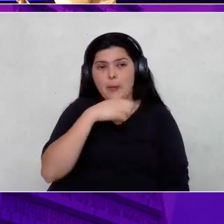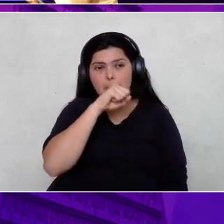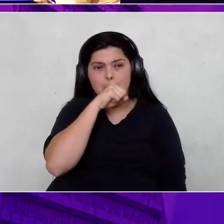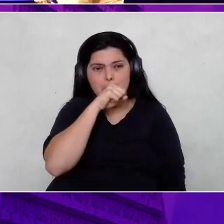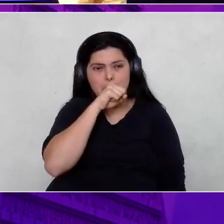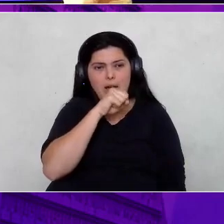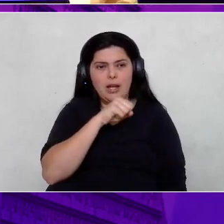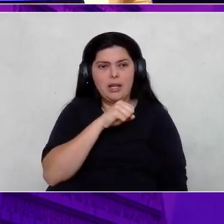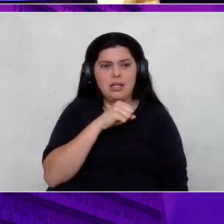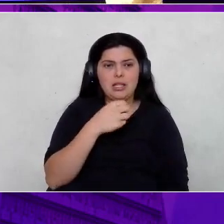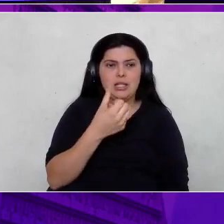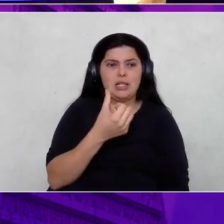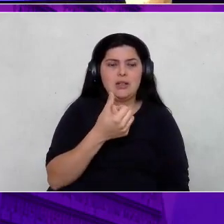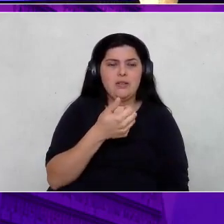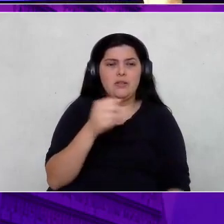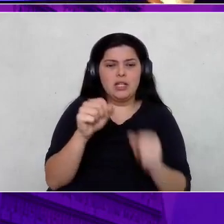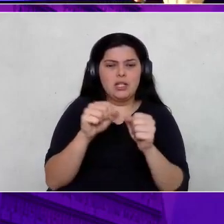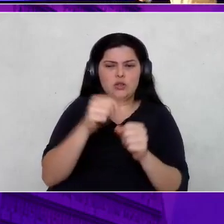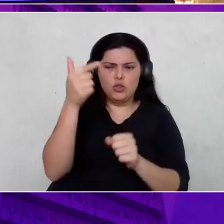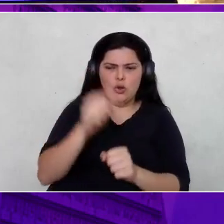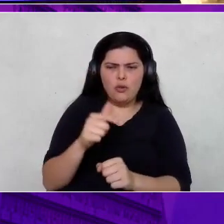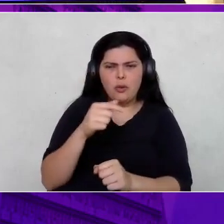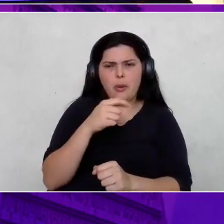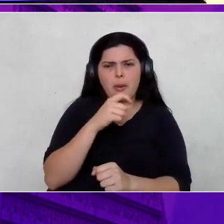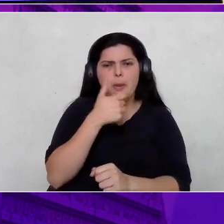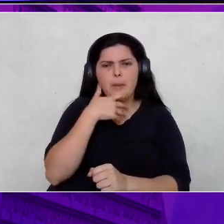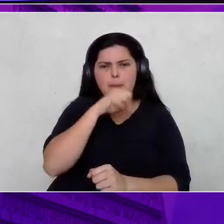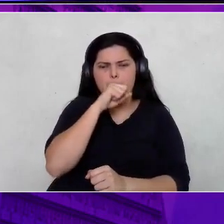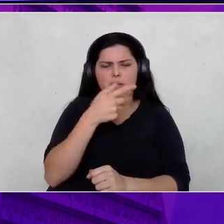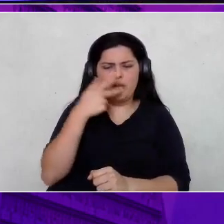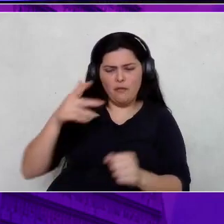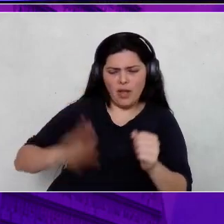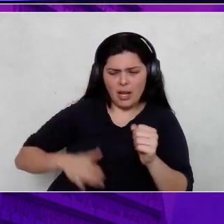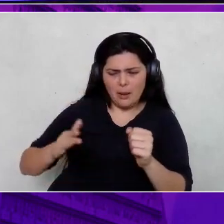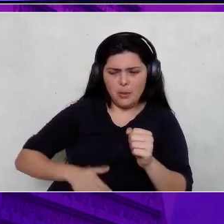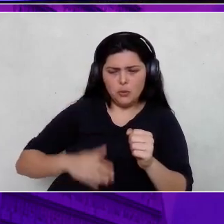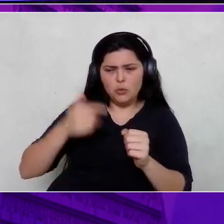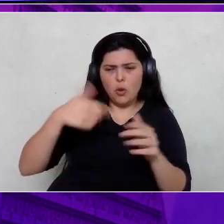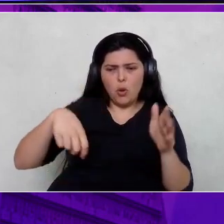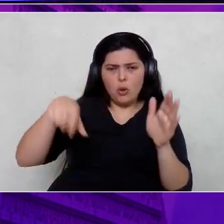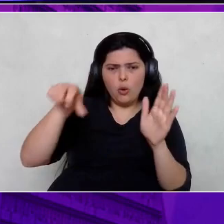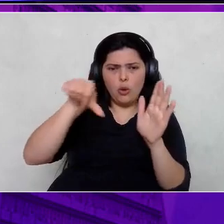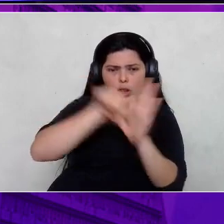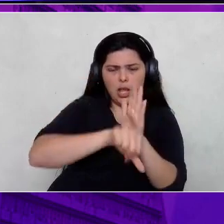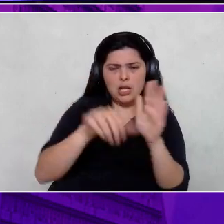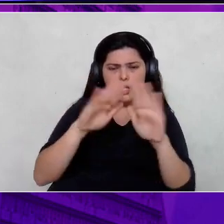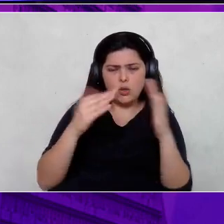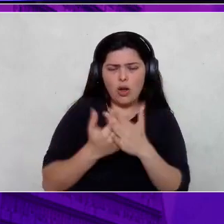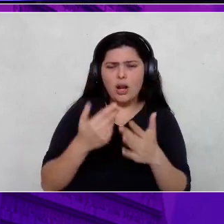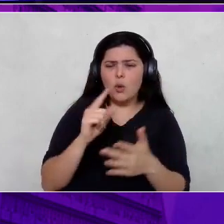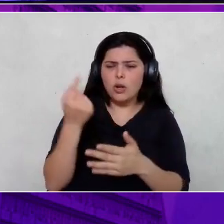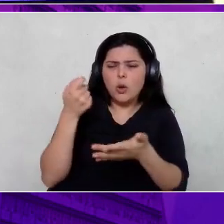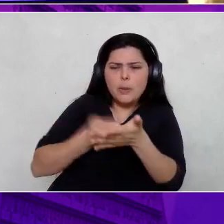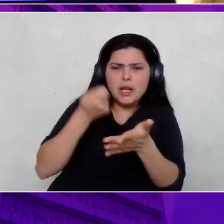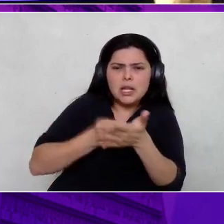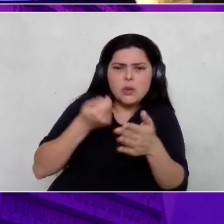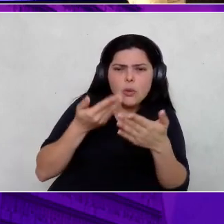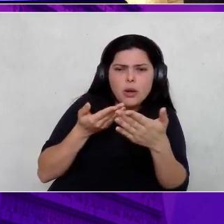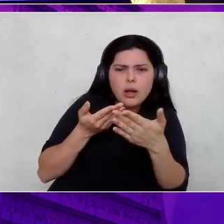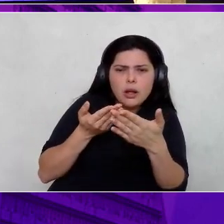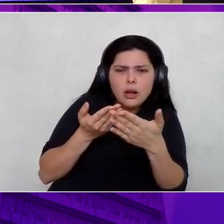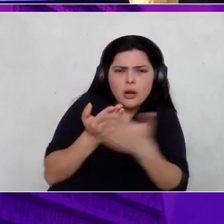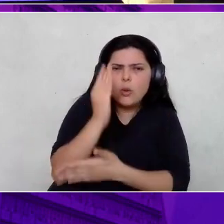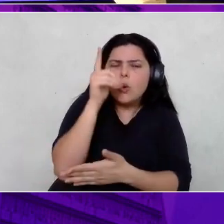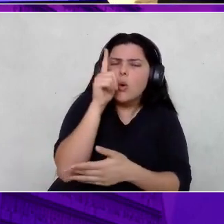série, falando. Você é um vagabundo. É a sua única obrigação. E você não faz. Você não passa de ano. Você não